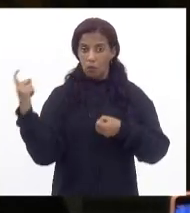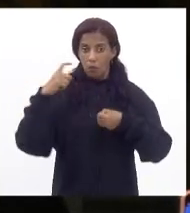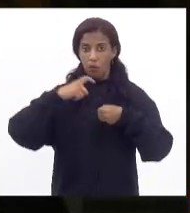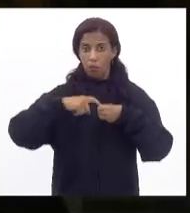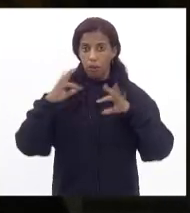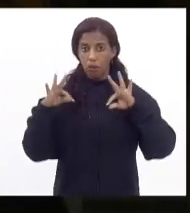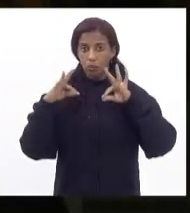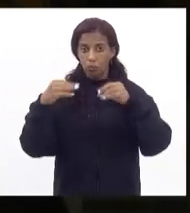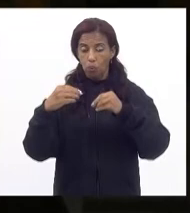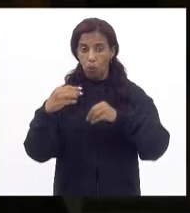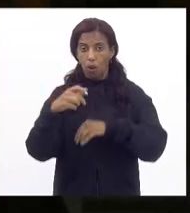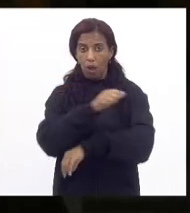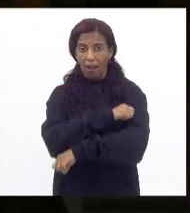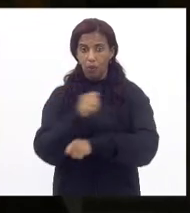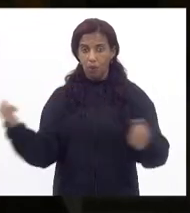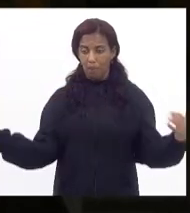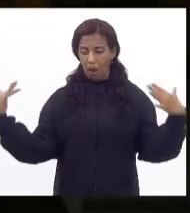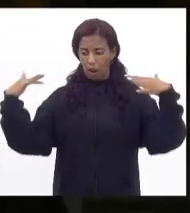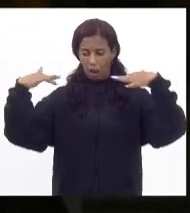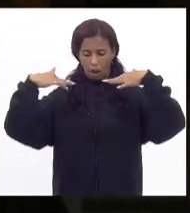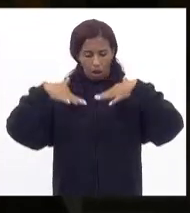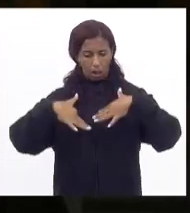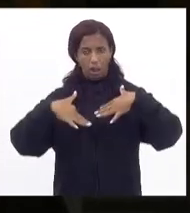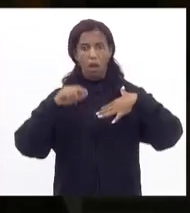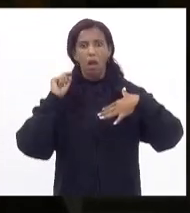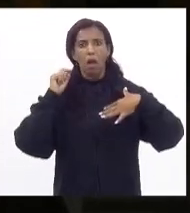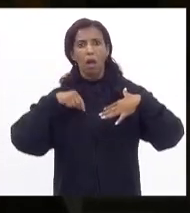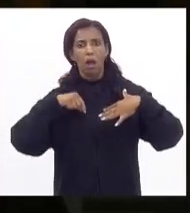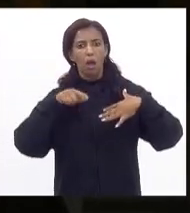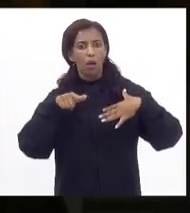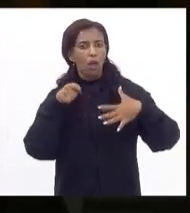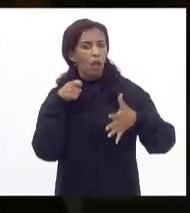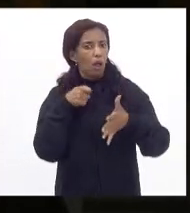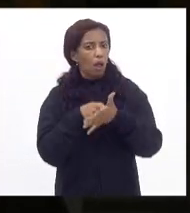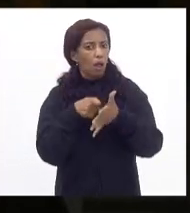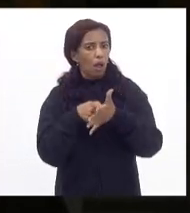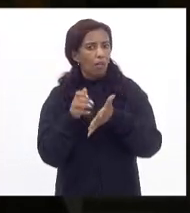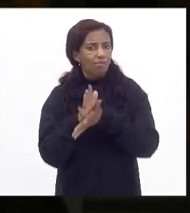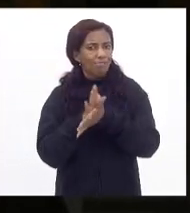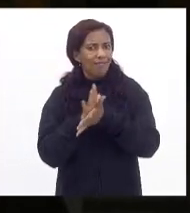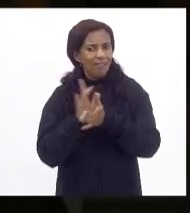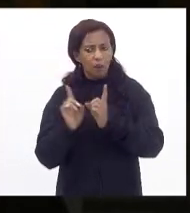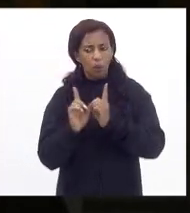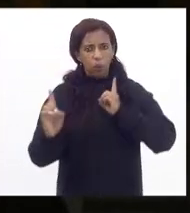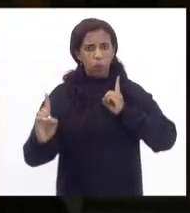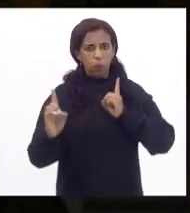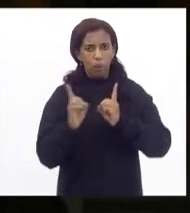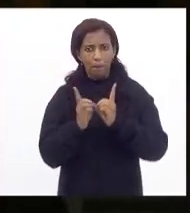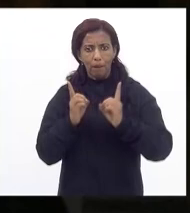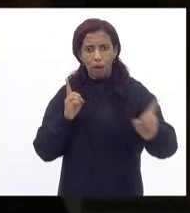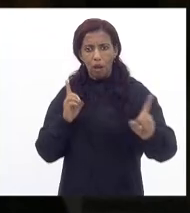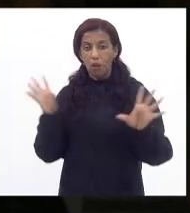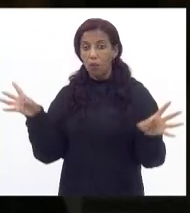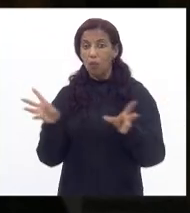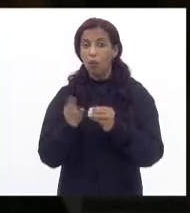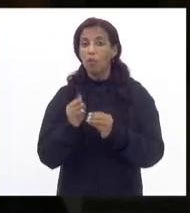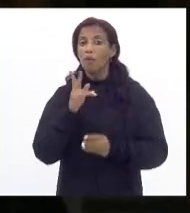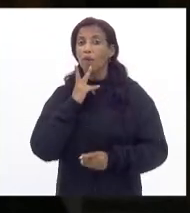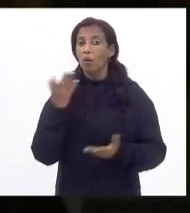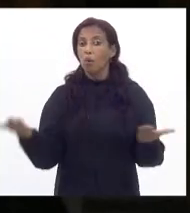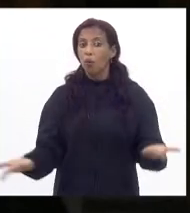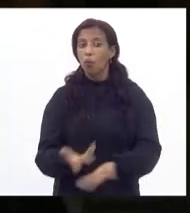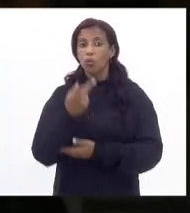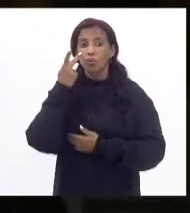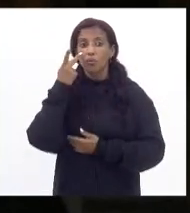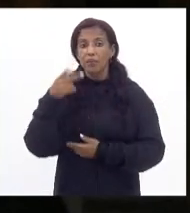todos os alunos a uma sala de aula significa não garantir sequer o distanciamento eu vou concluir dizendo hoje eu visitei